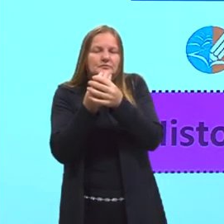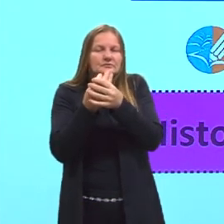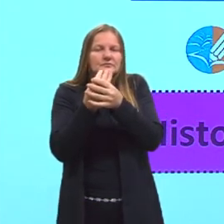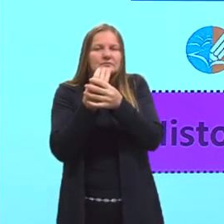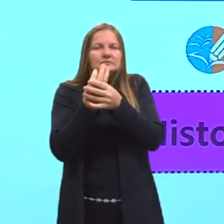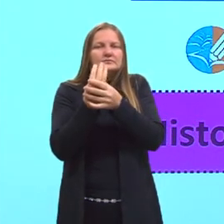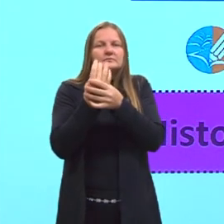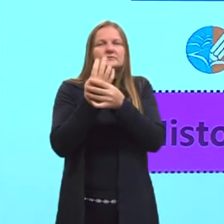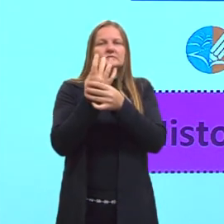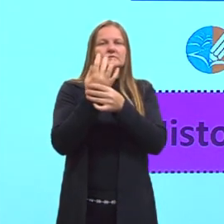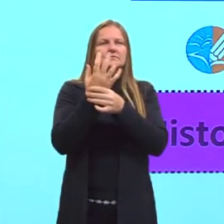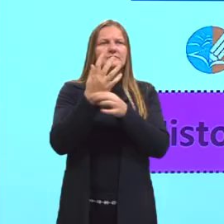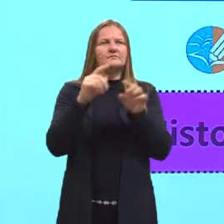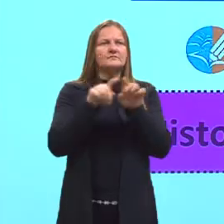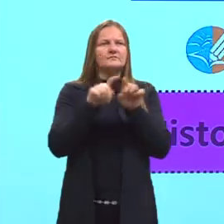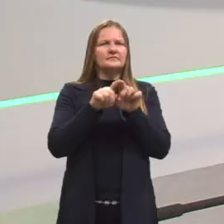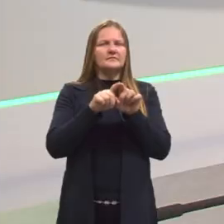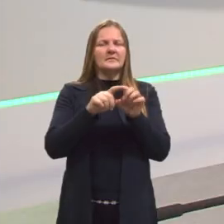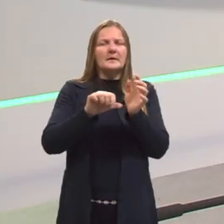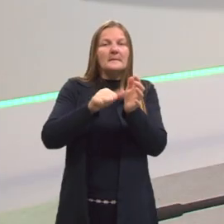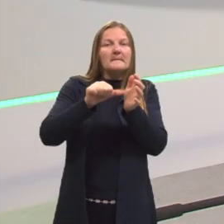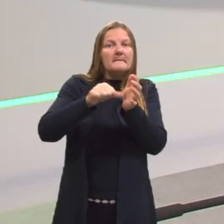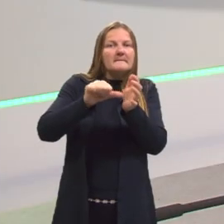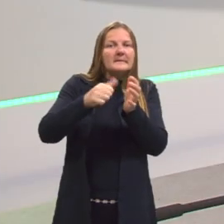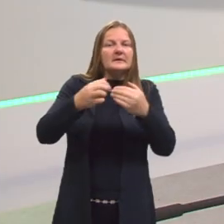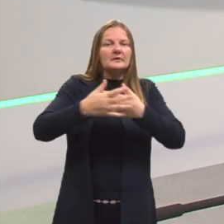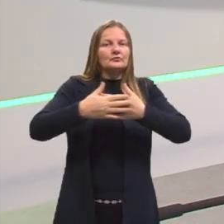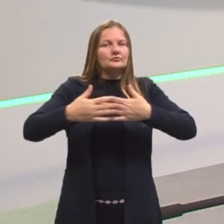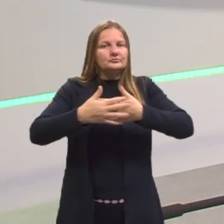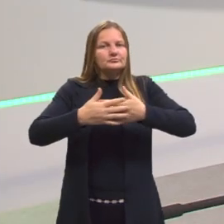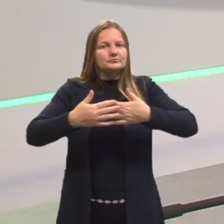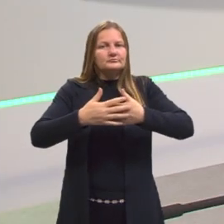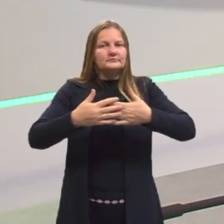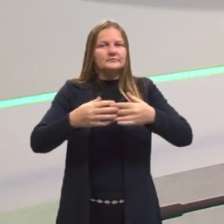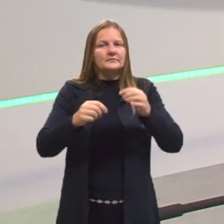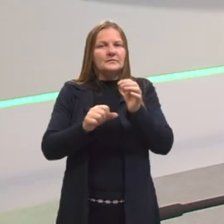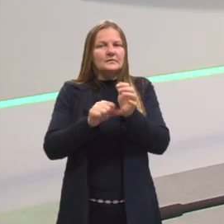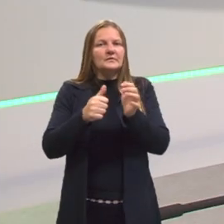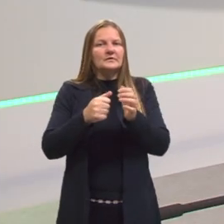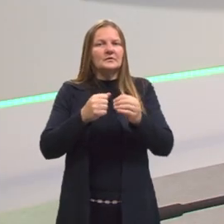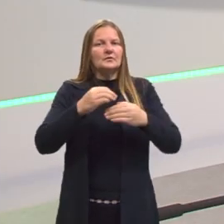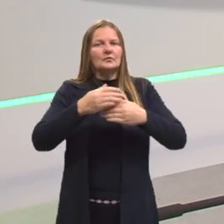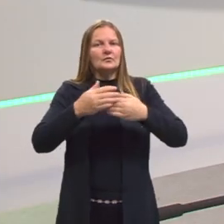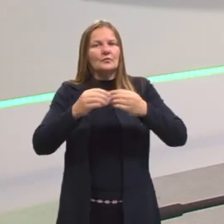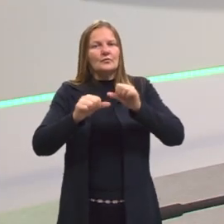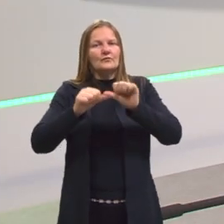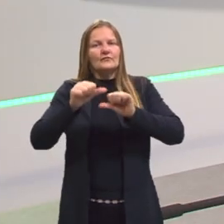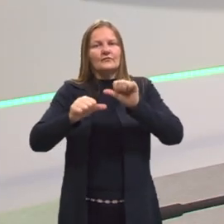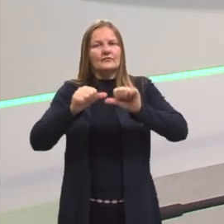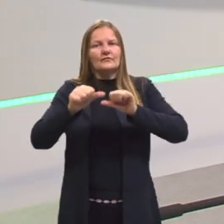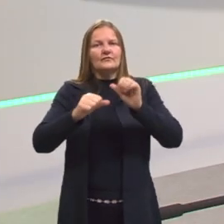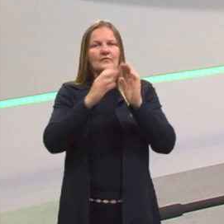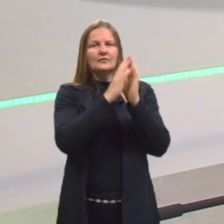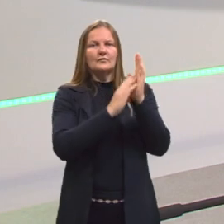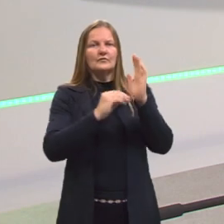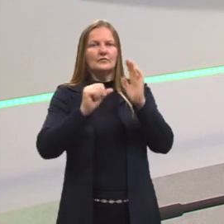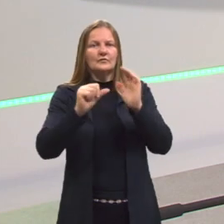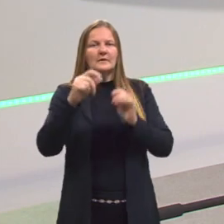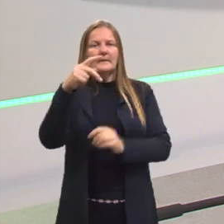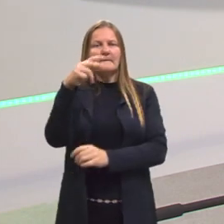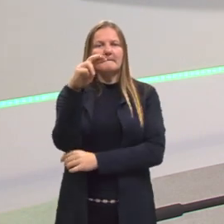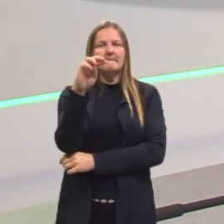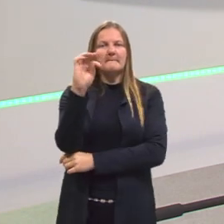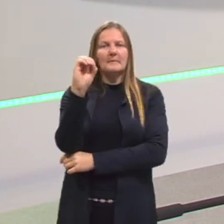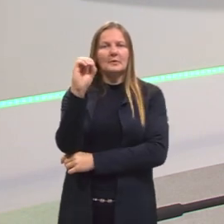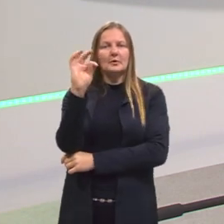Então, esse tecido aqui, primário, ele vai originar outros tecidos, chamados protoderme,